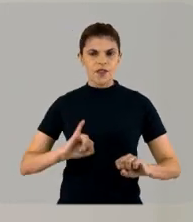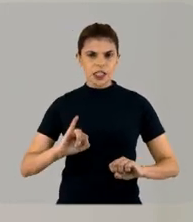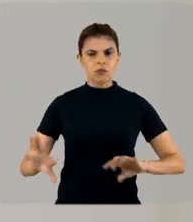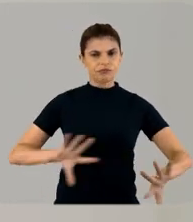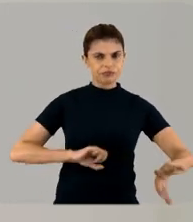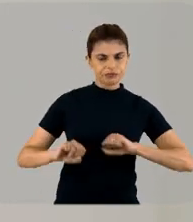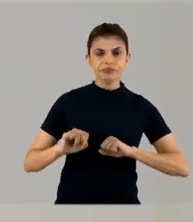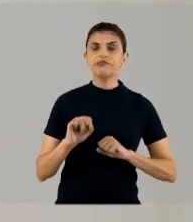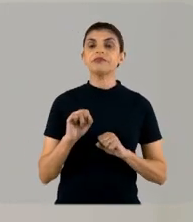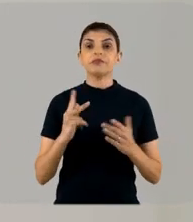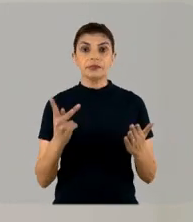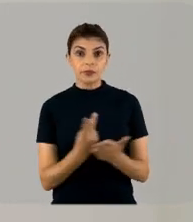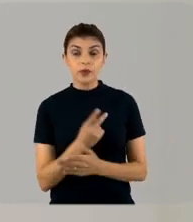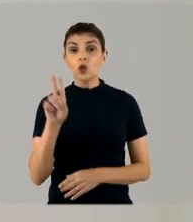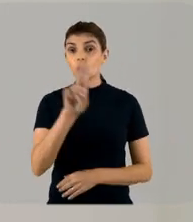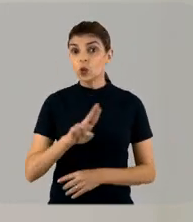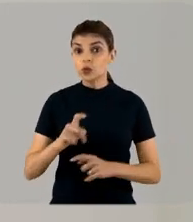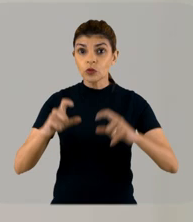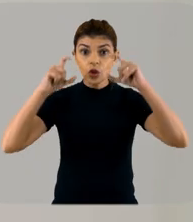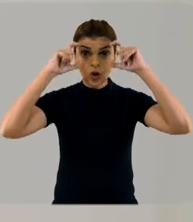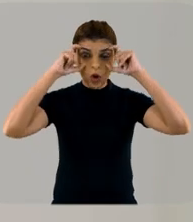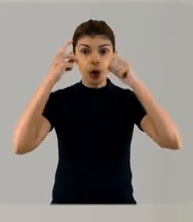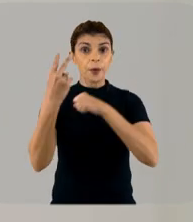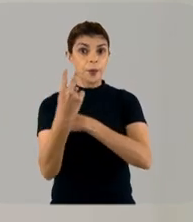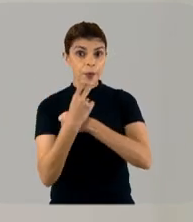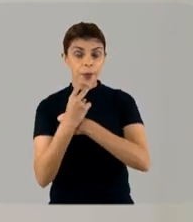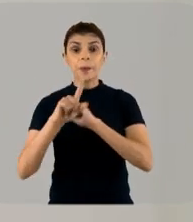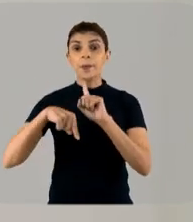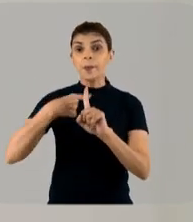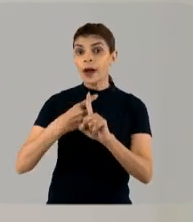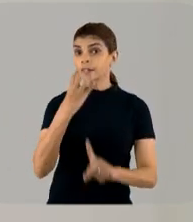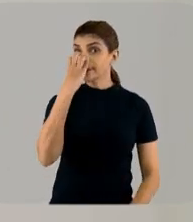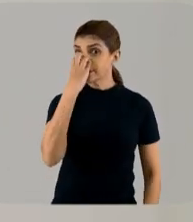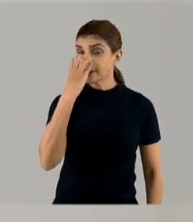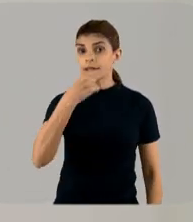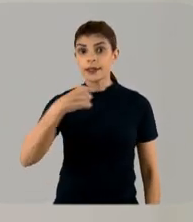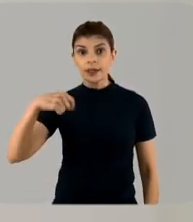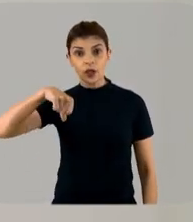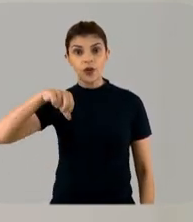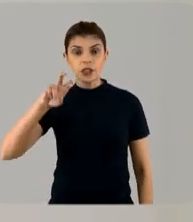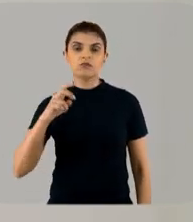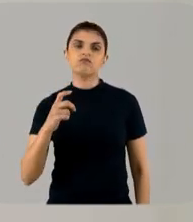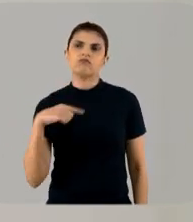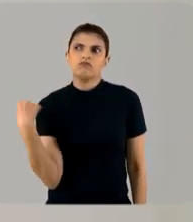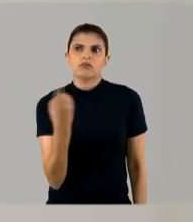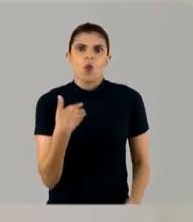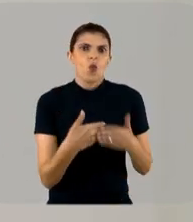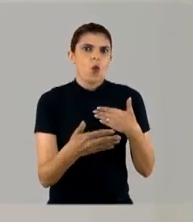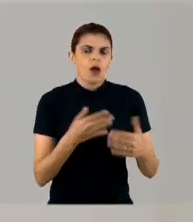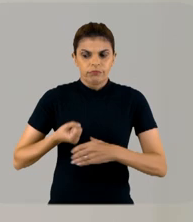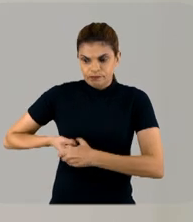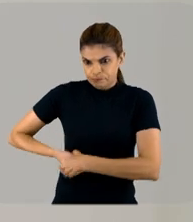corporais dessa gestante, o uso de óculos de proteção e máscara. Isso é o mínimo que se deseja para qualquer